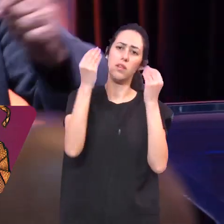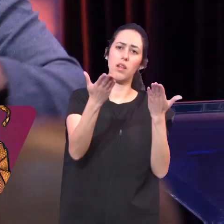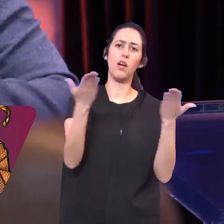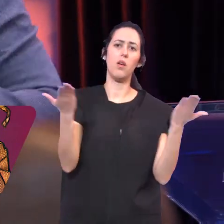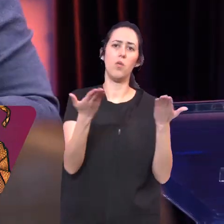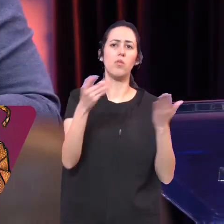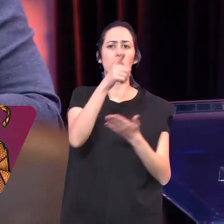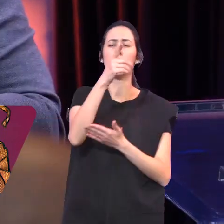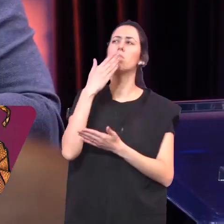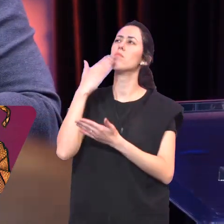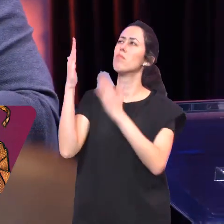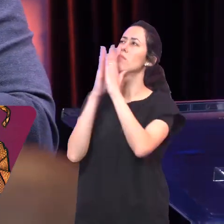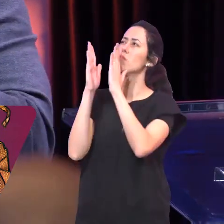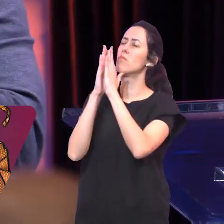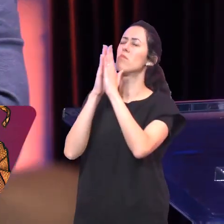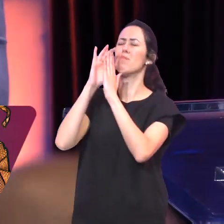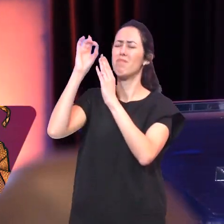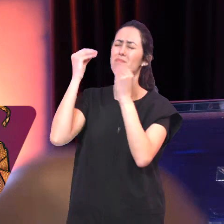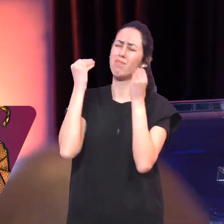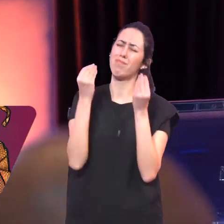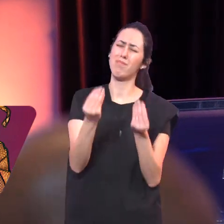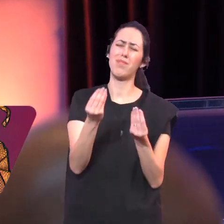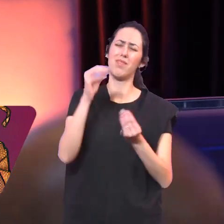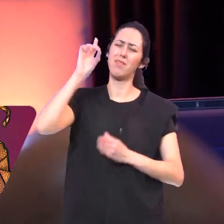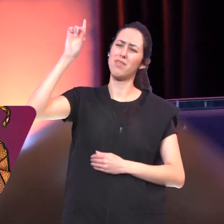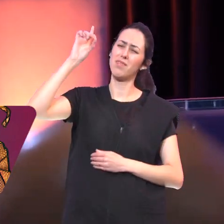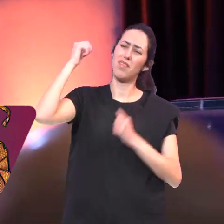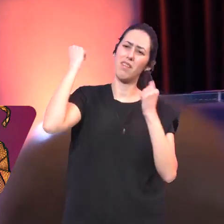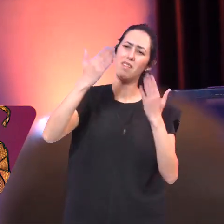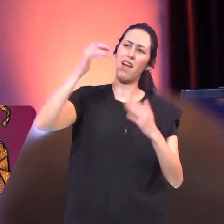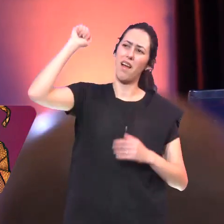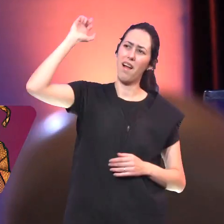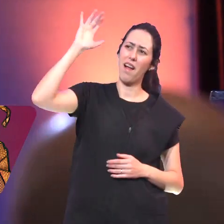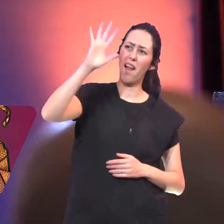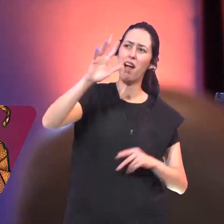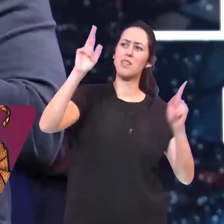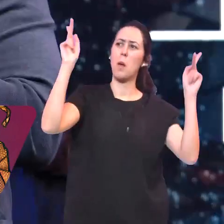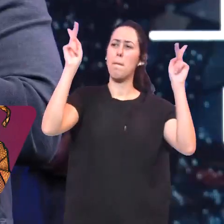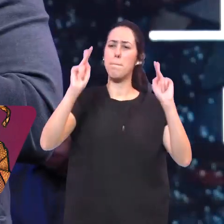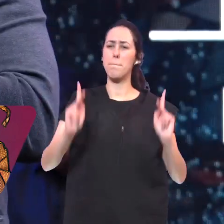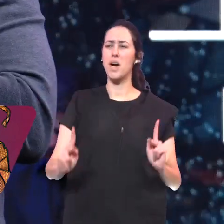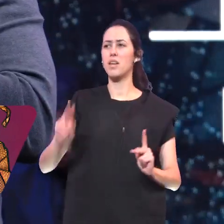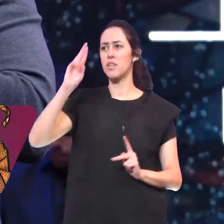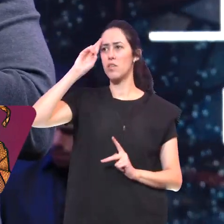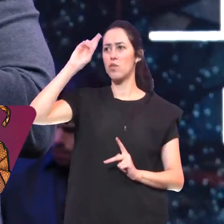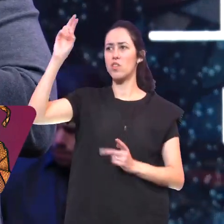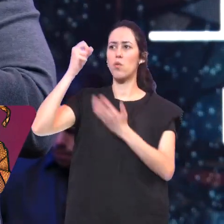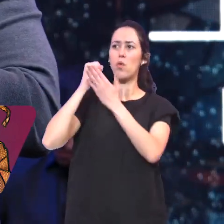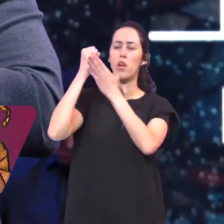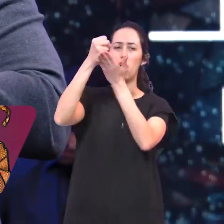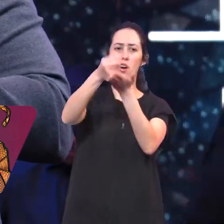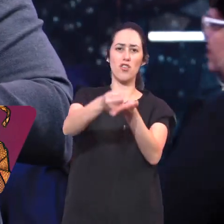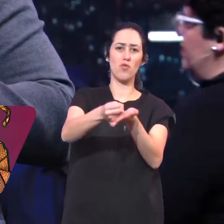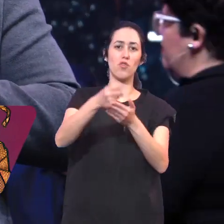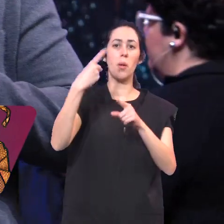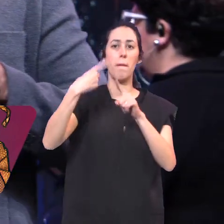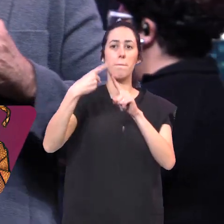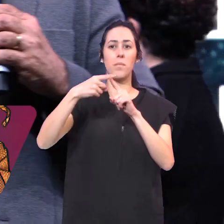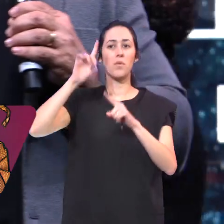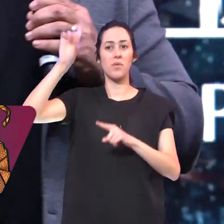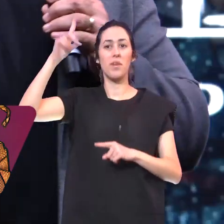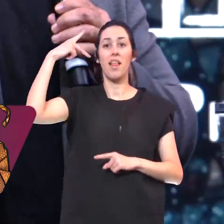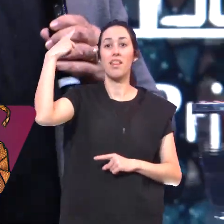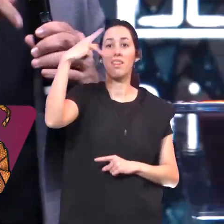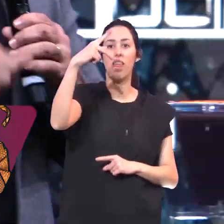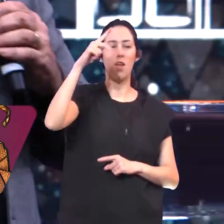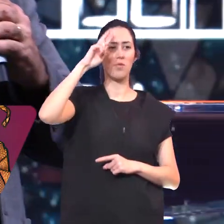você pediu Em oração Que o Senhor Te dê graça Que o Senhor Te dê paz Que o Senhor Te ajude Porque Ele é o teu Senhor